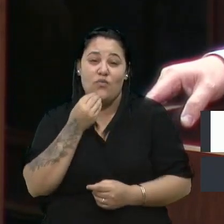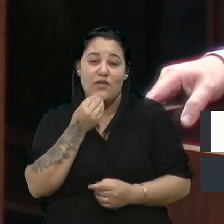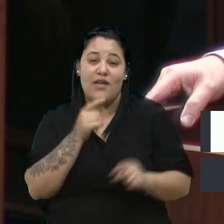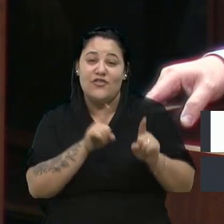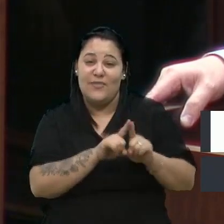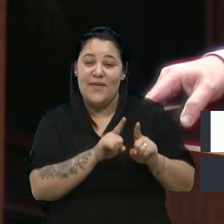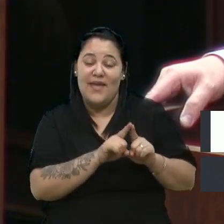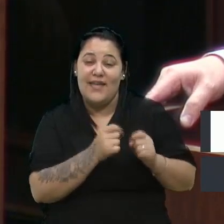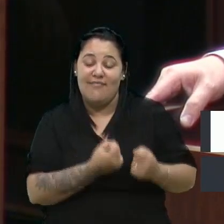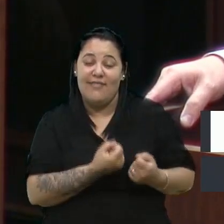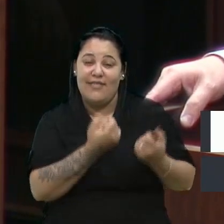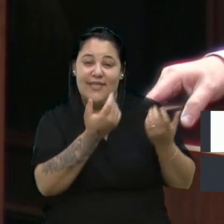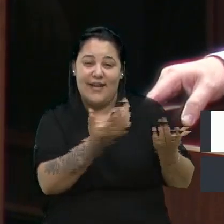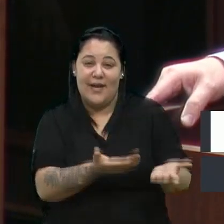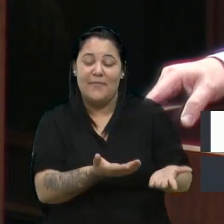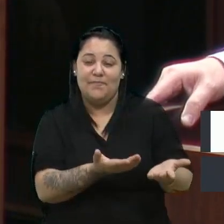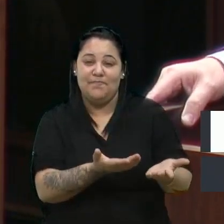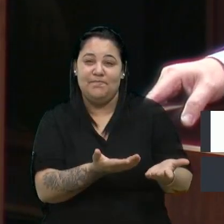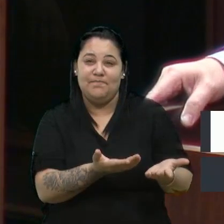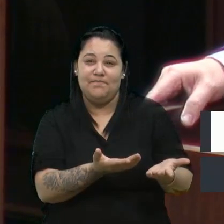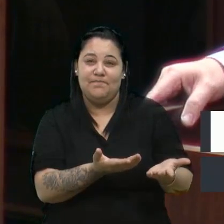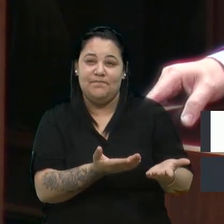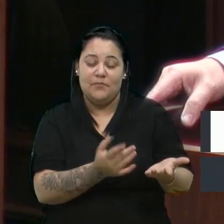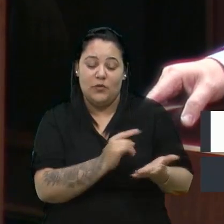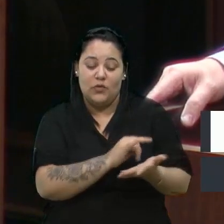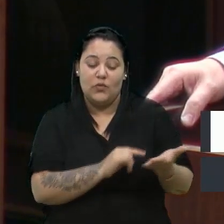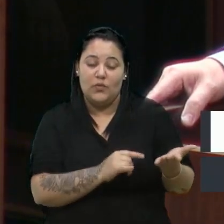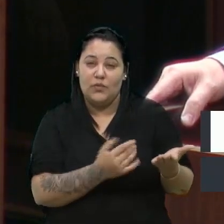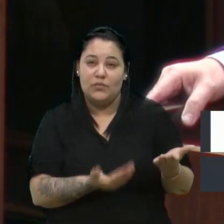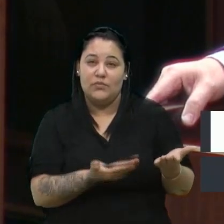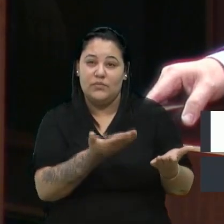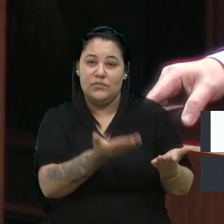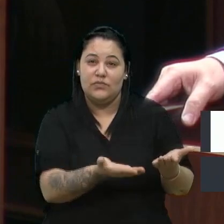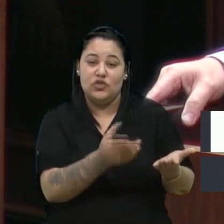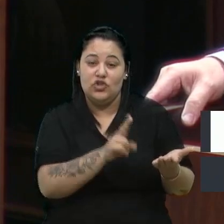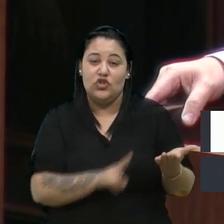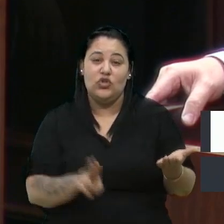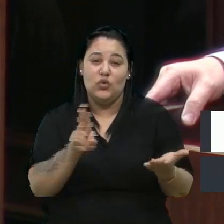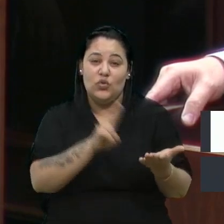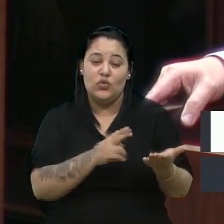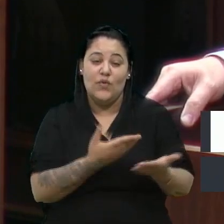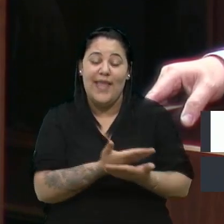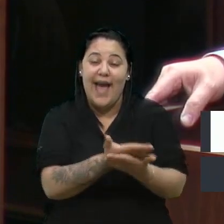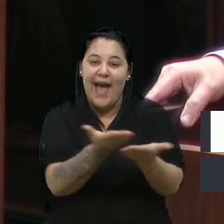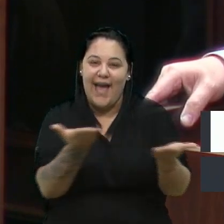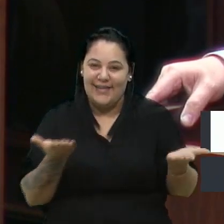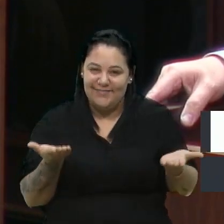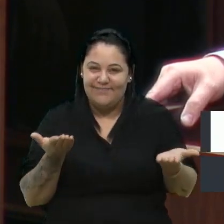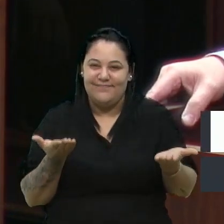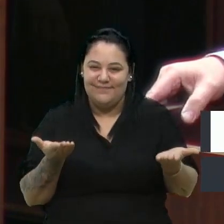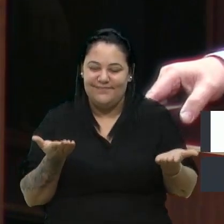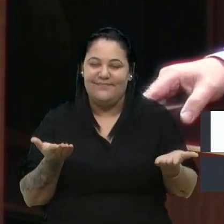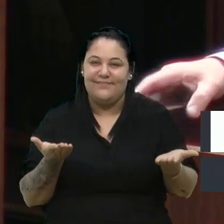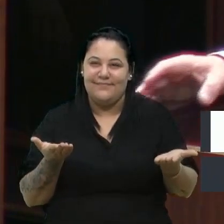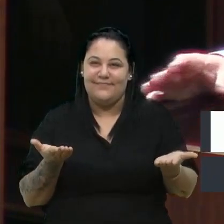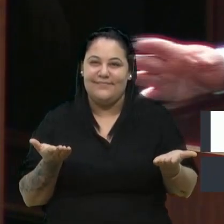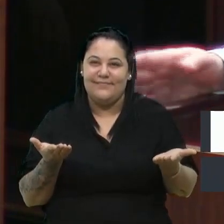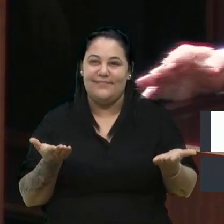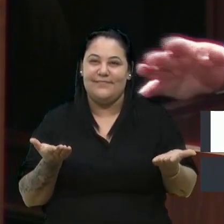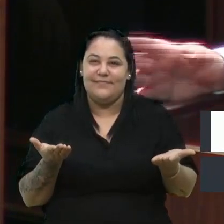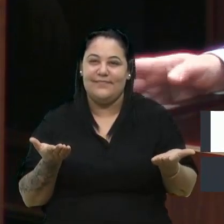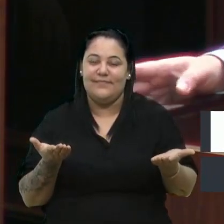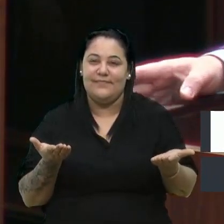entregar o termo de sessão de uso daquela área, que foi, vamos dizer assim, que culminou no